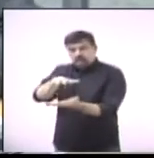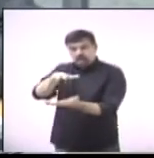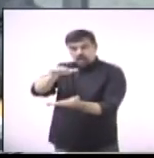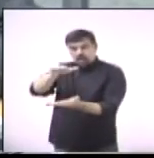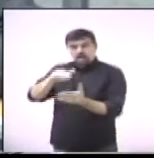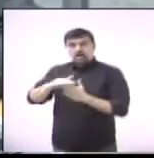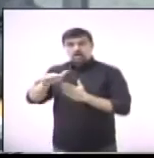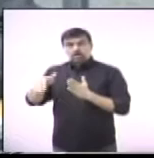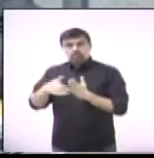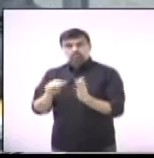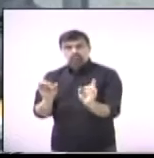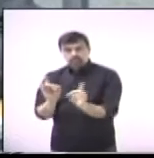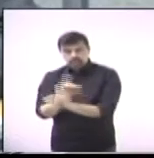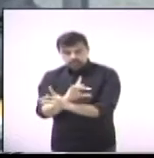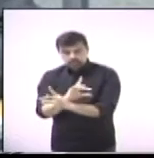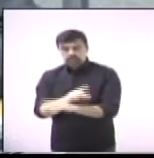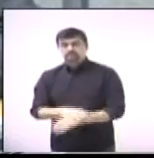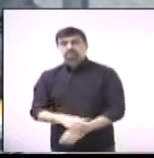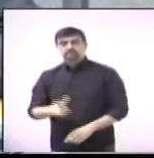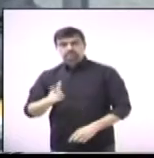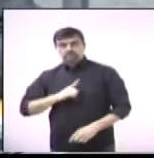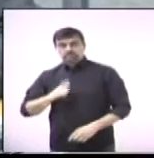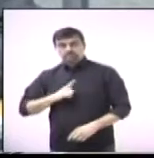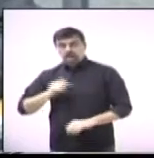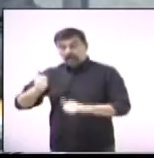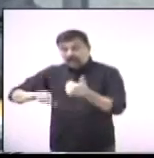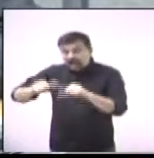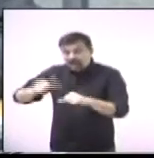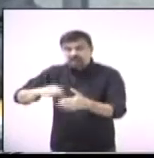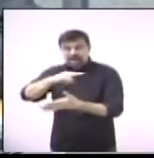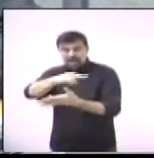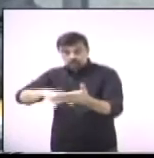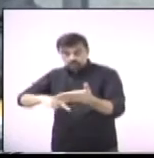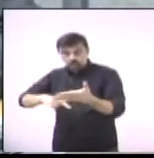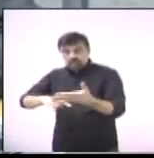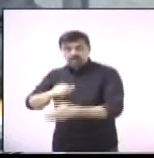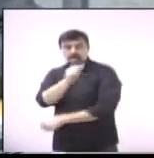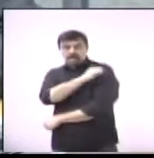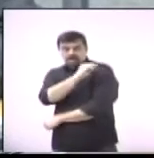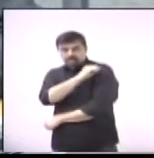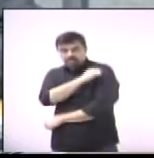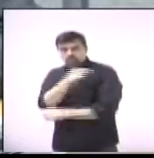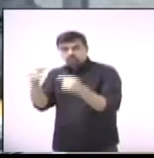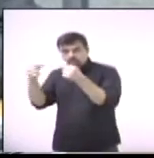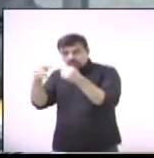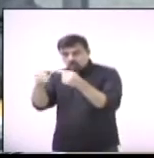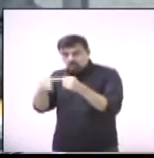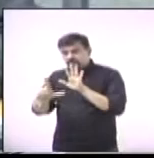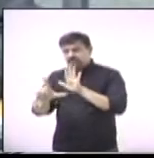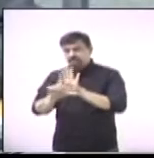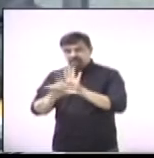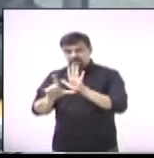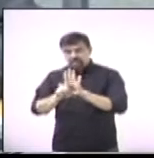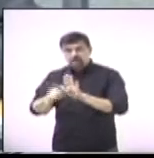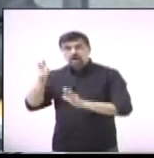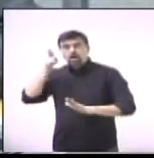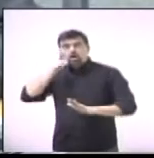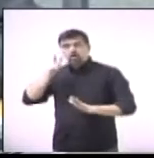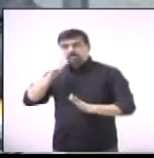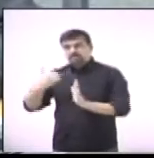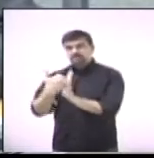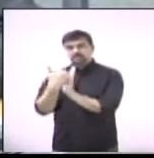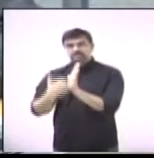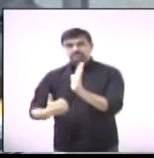sejam concluídas que existe a análise da documentação e aí sim se a pessoa está enquadrada ou não na lei para ser dado o parecer